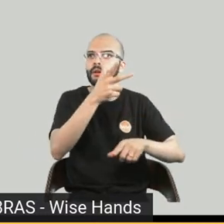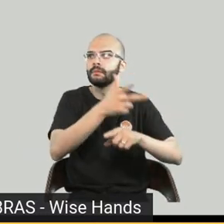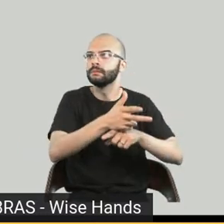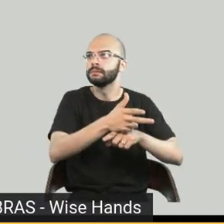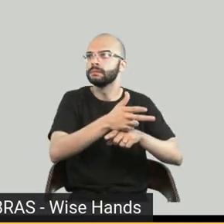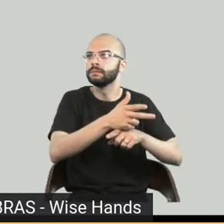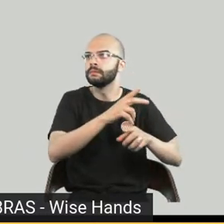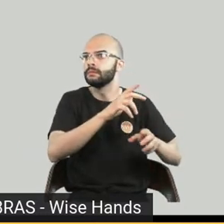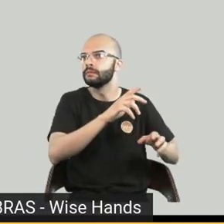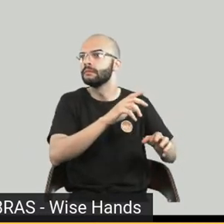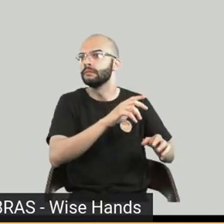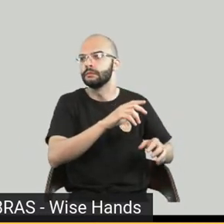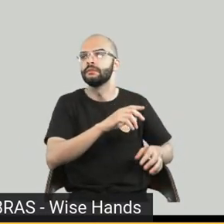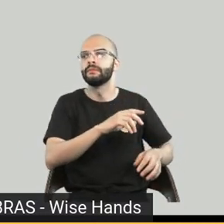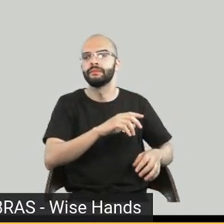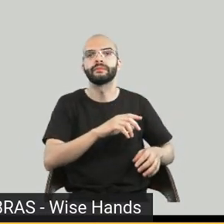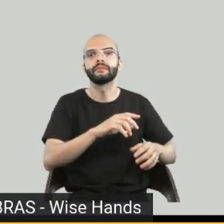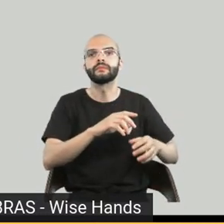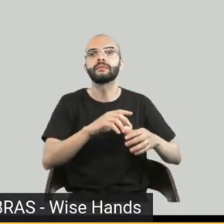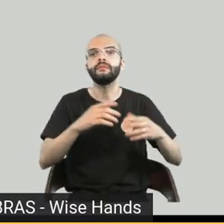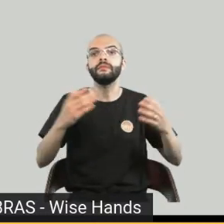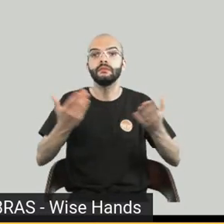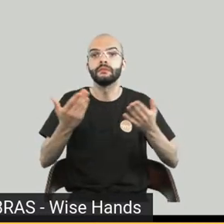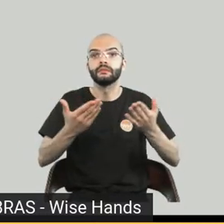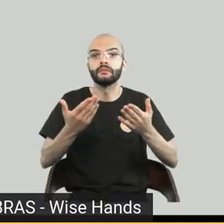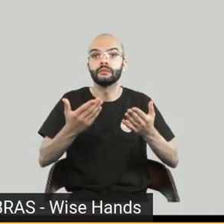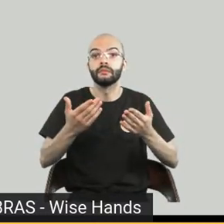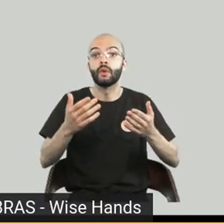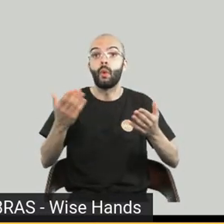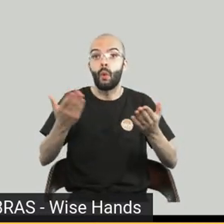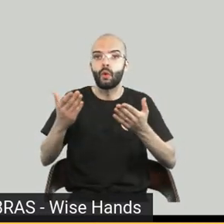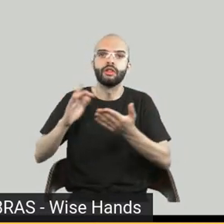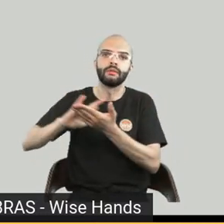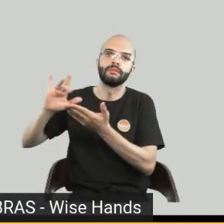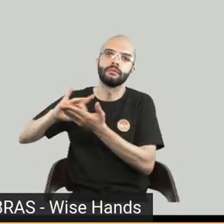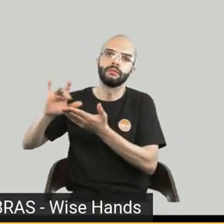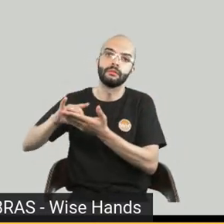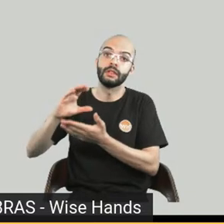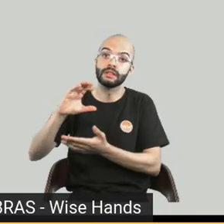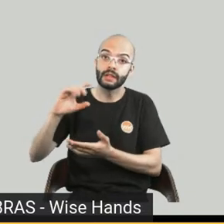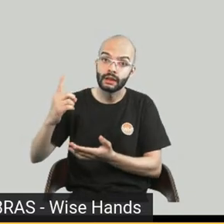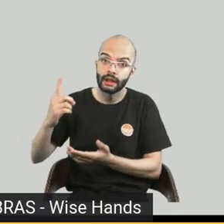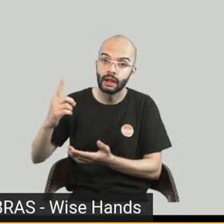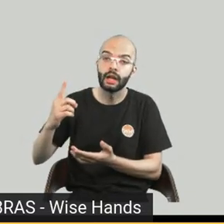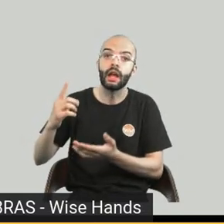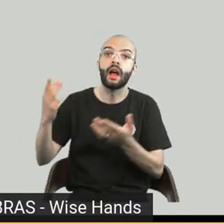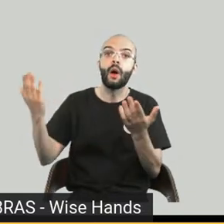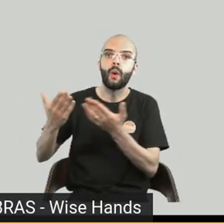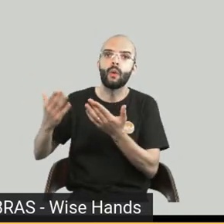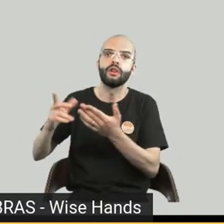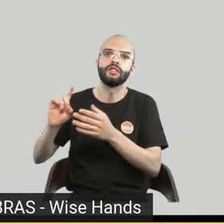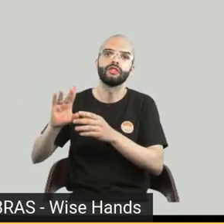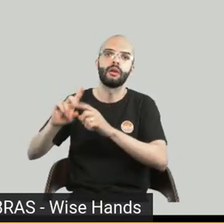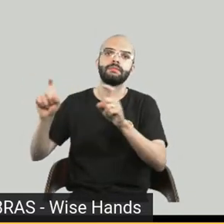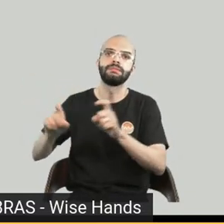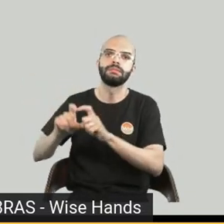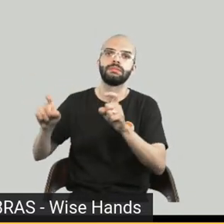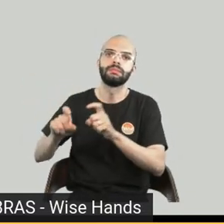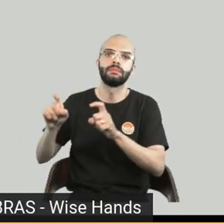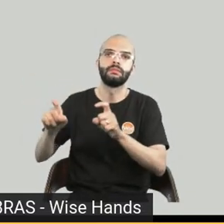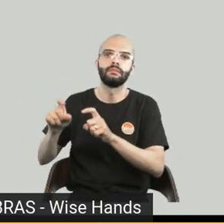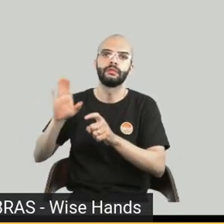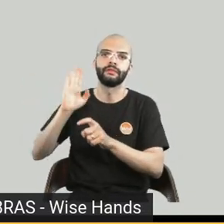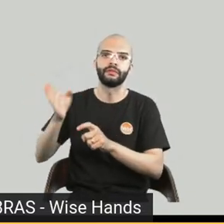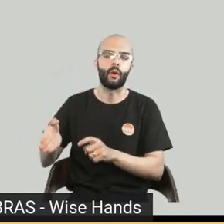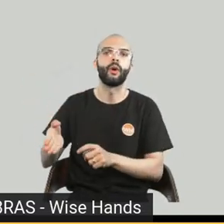entregar esses livros sem o produto físico basicamente pra qualquer pessoa que tenha um celular, né? Então, pra todo mundo.